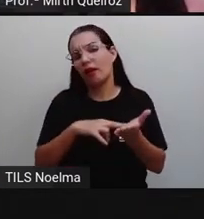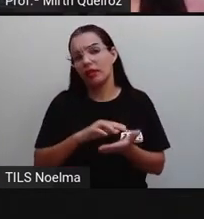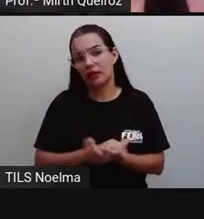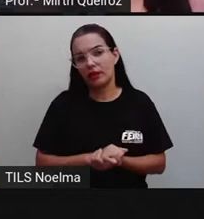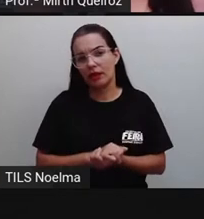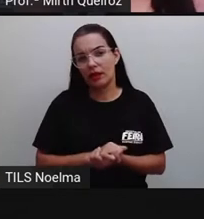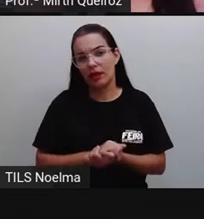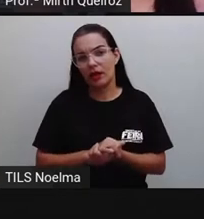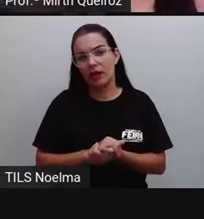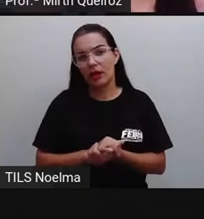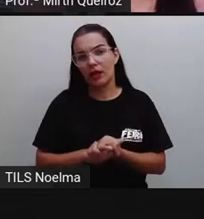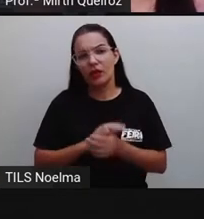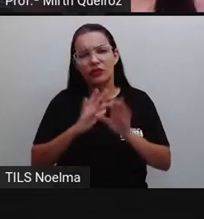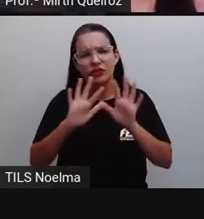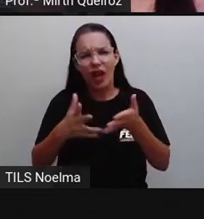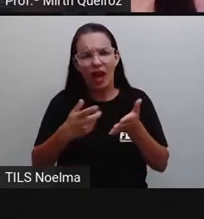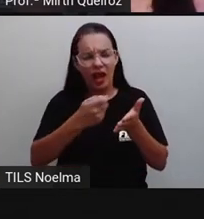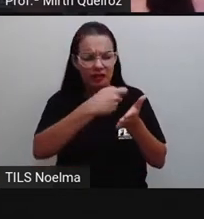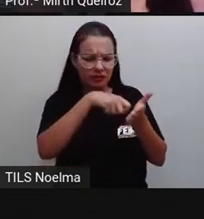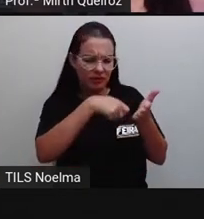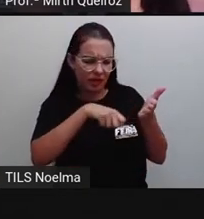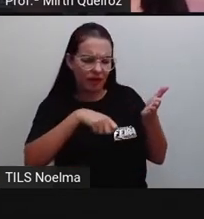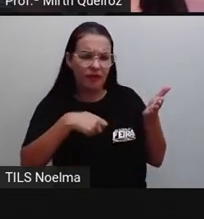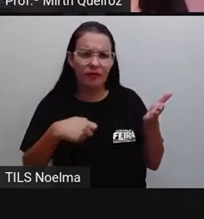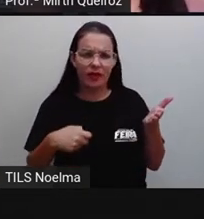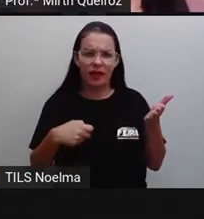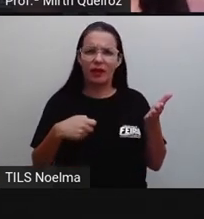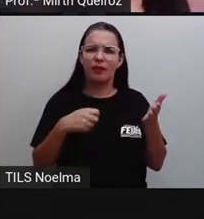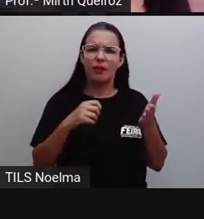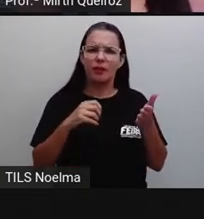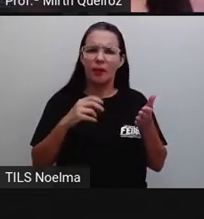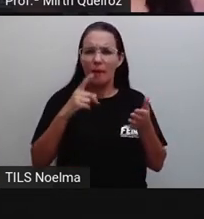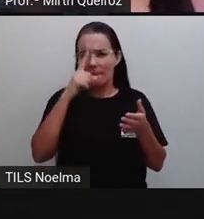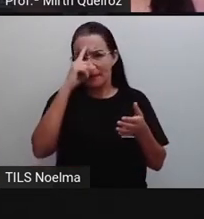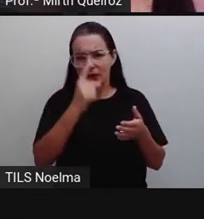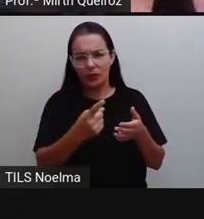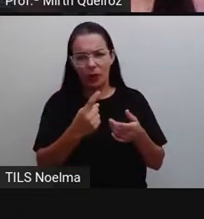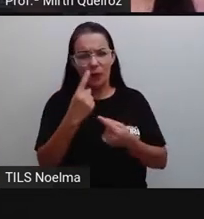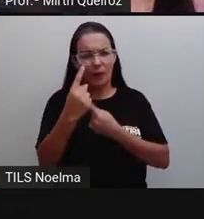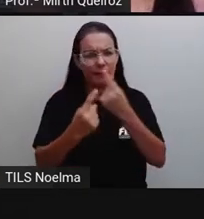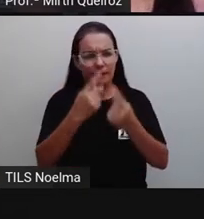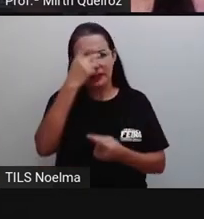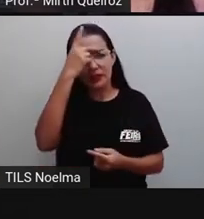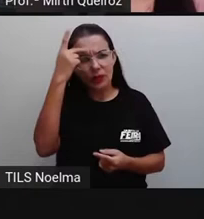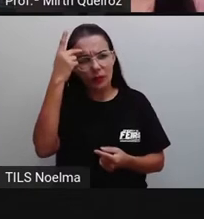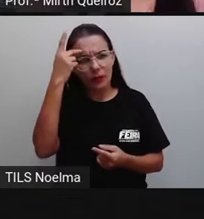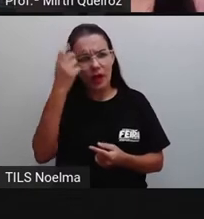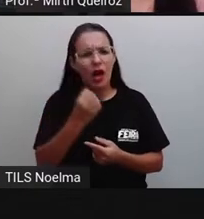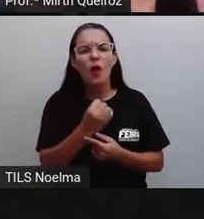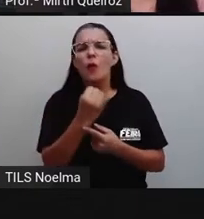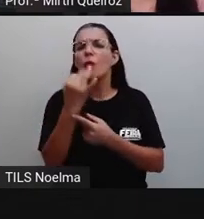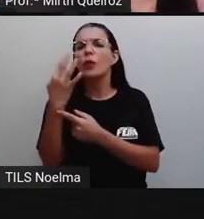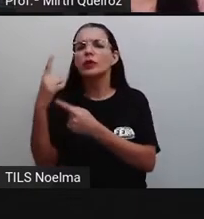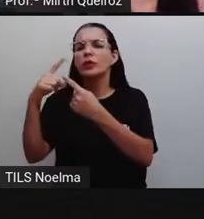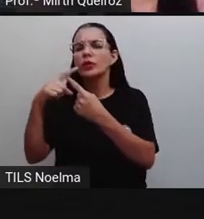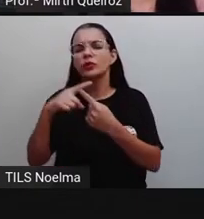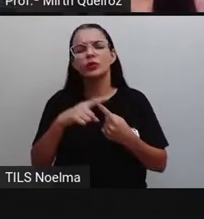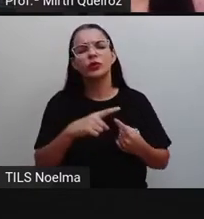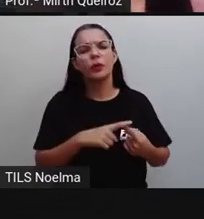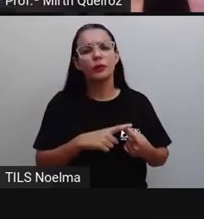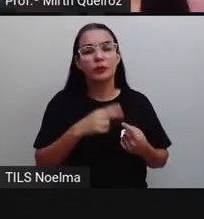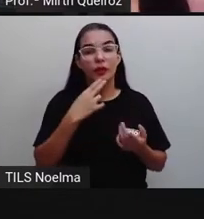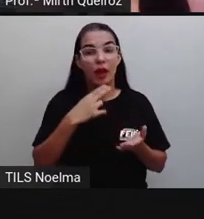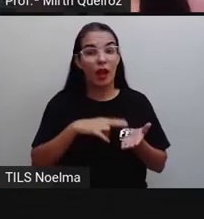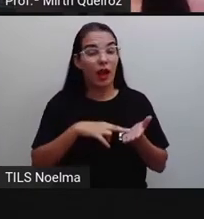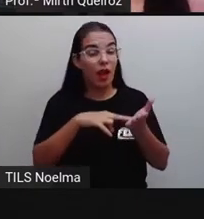escreveram uma carta para alguém? Quantos tipos de cartas existem? Vocês sabem a importância